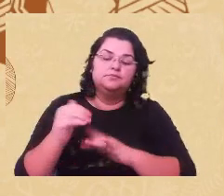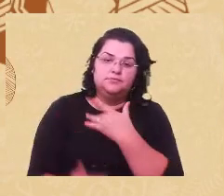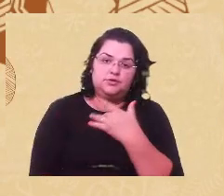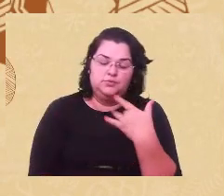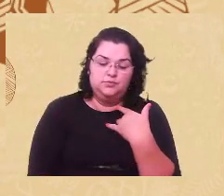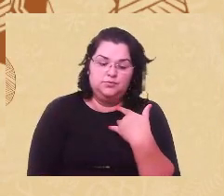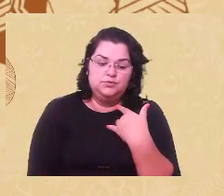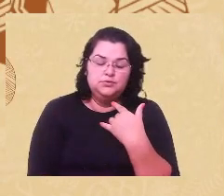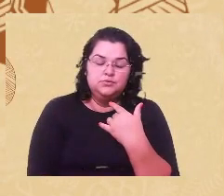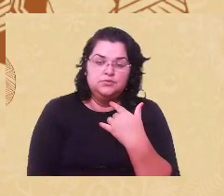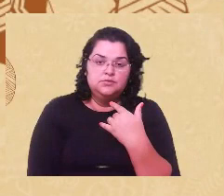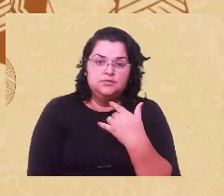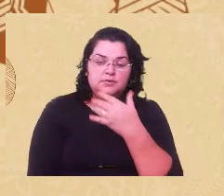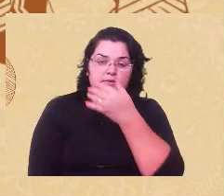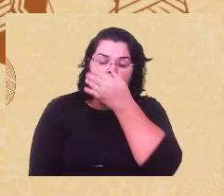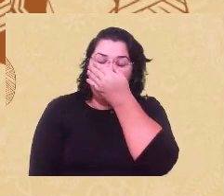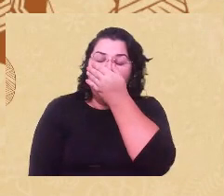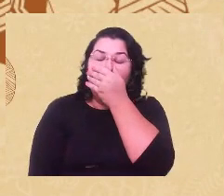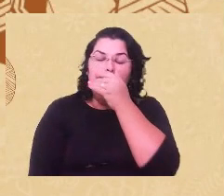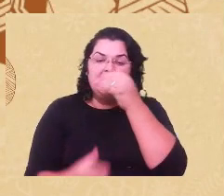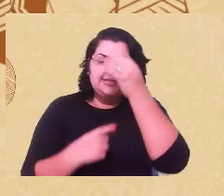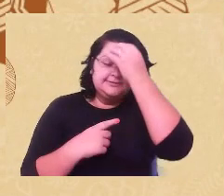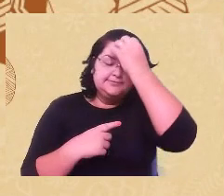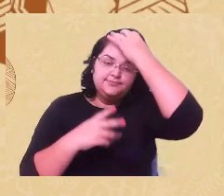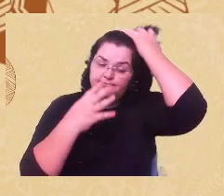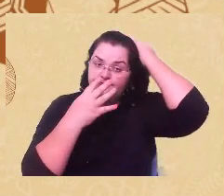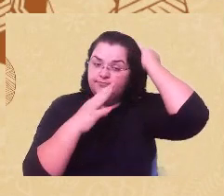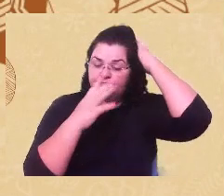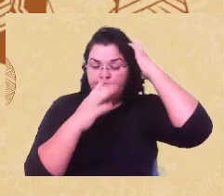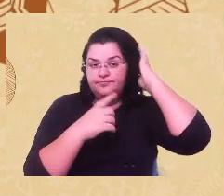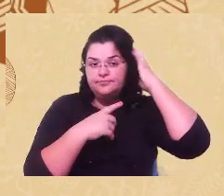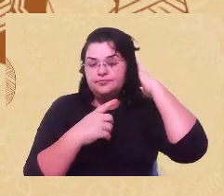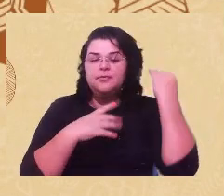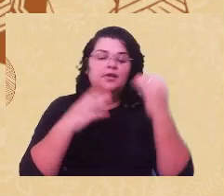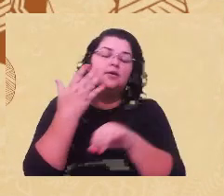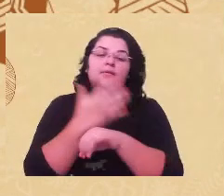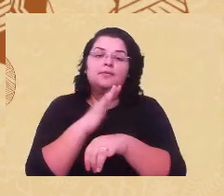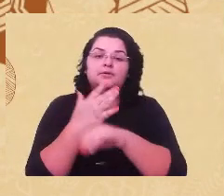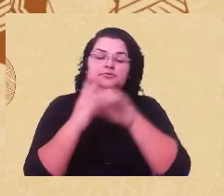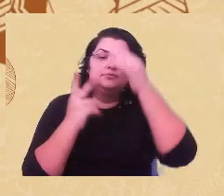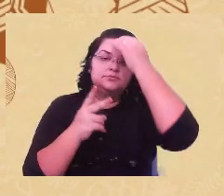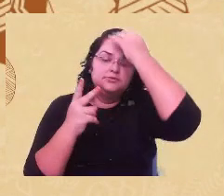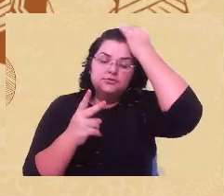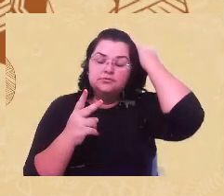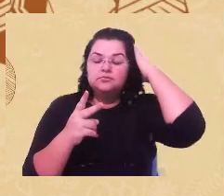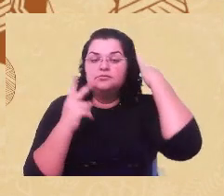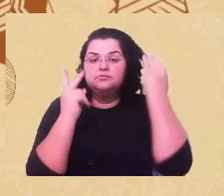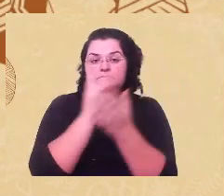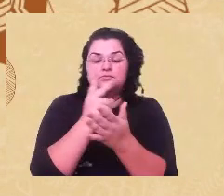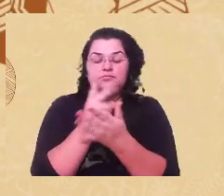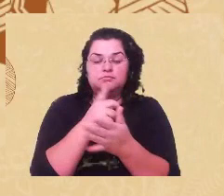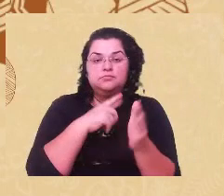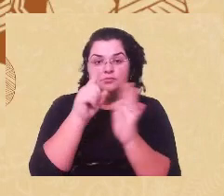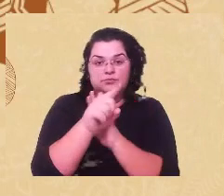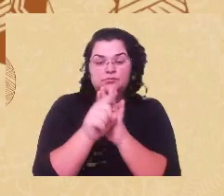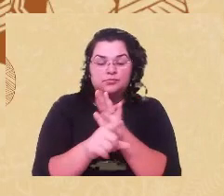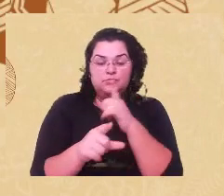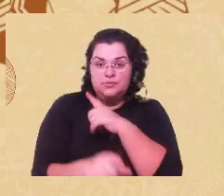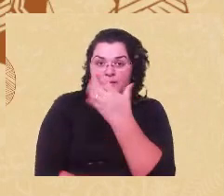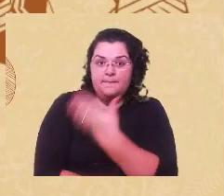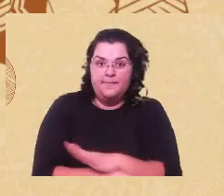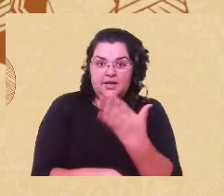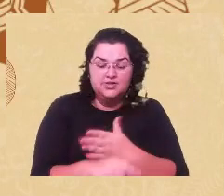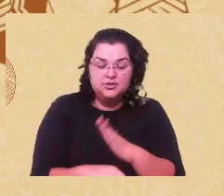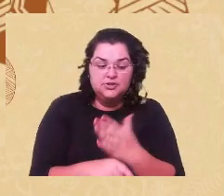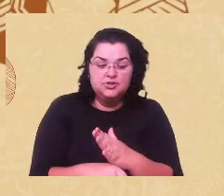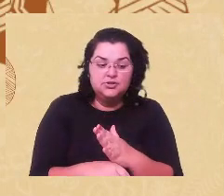vezes nós somos convocadas a uma prática investigativa, que isso fala que se nós cedemos a essas práticas, existe